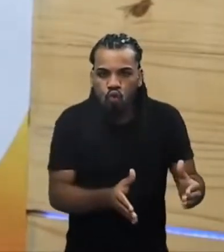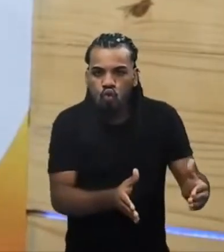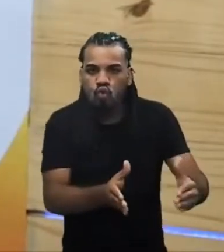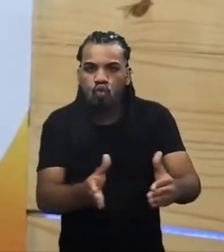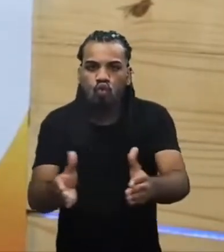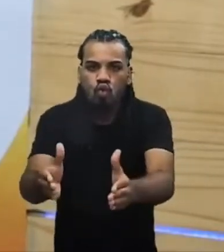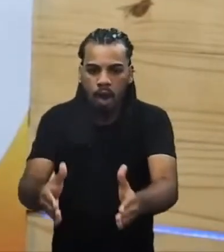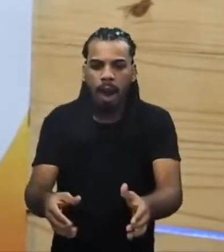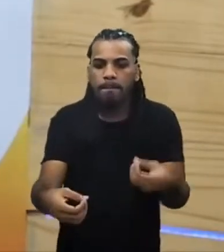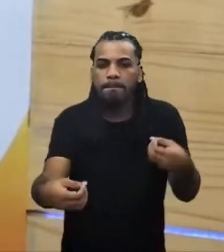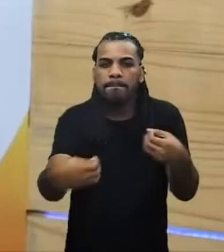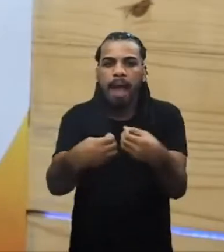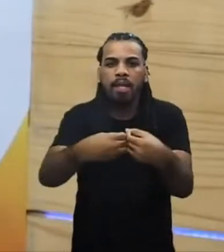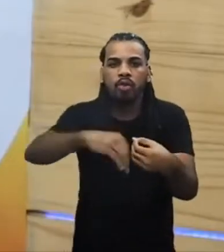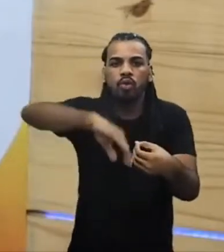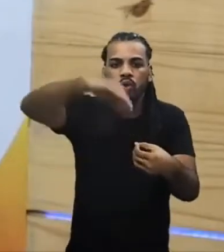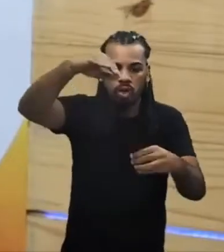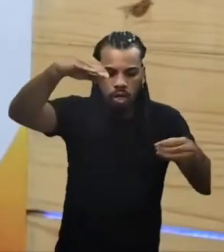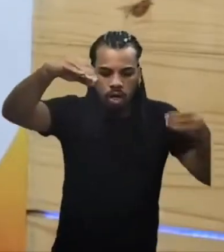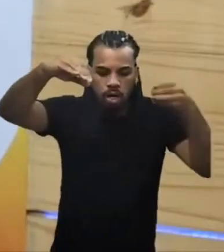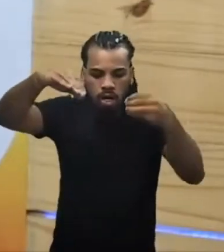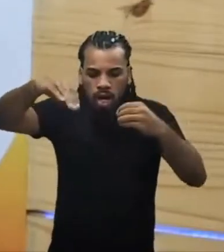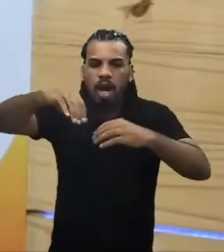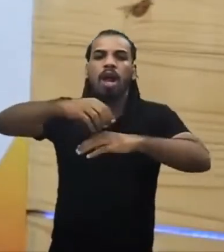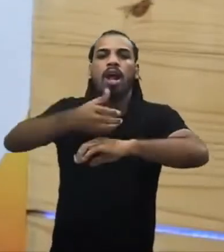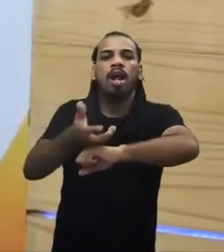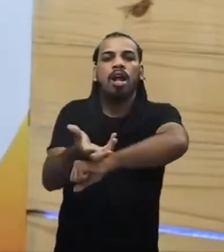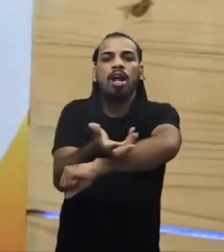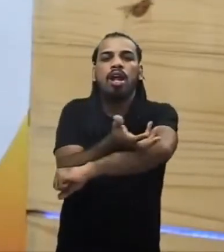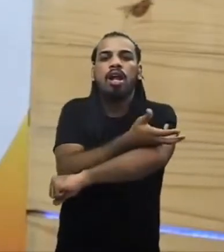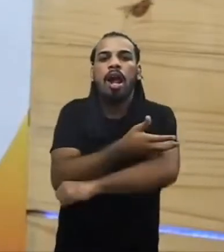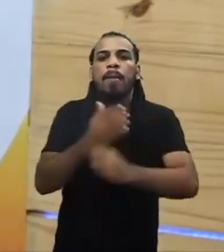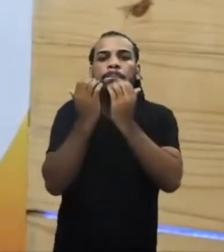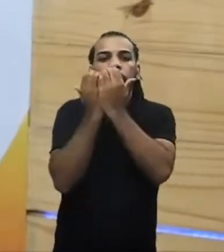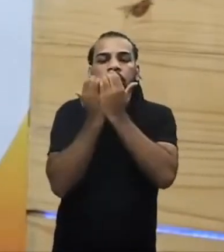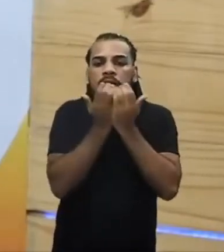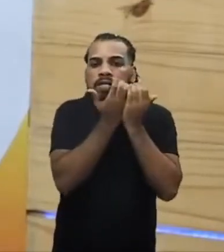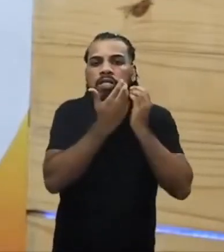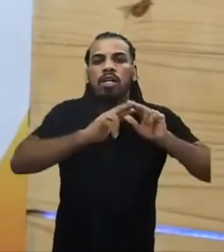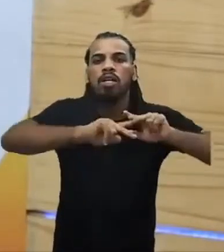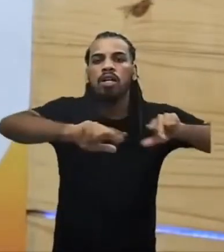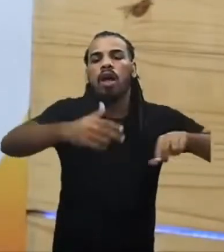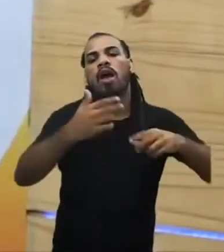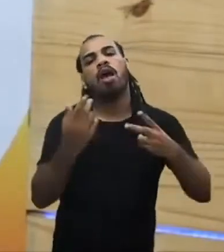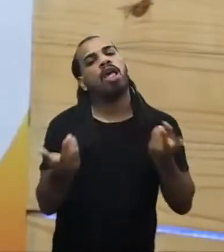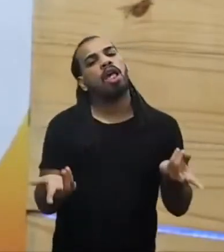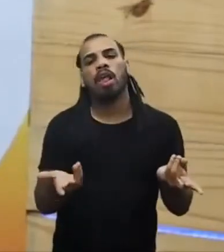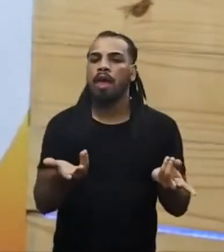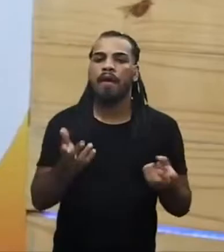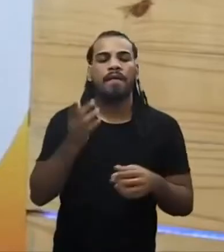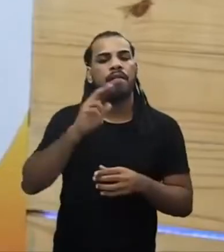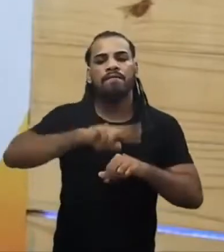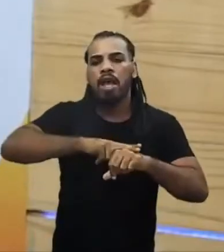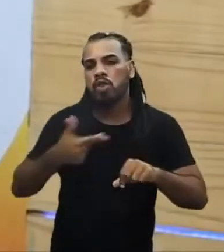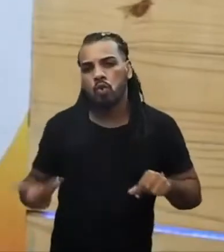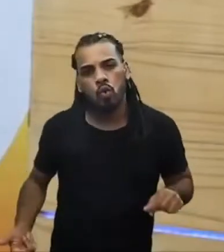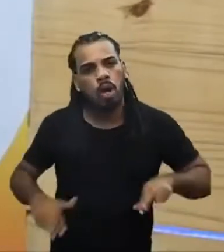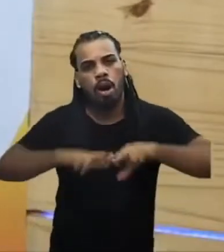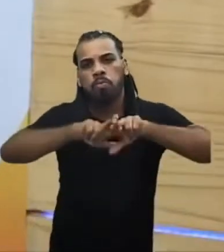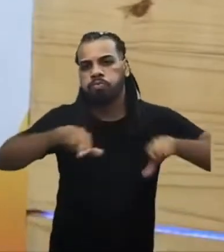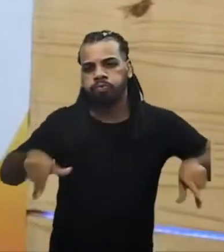eram cultivados os mais variados tipos de hortaliças e de legumes.